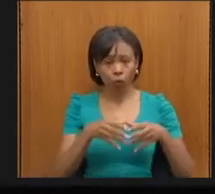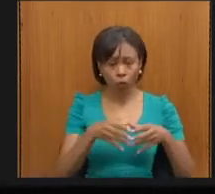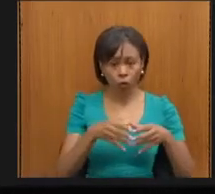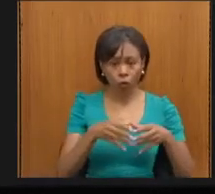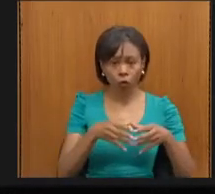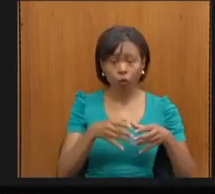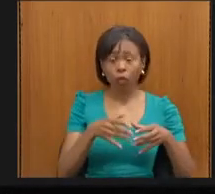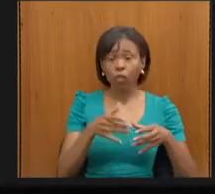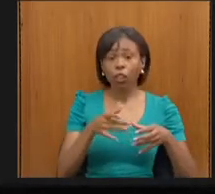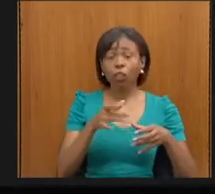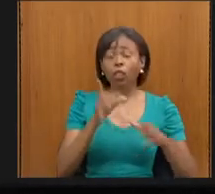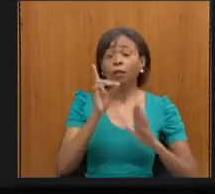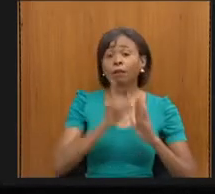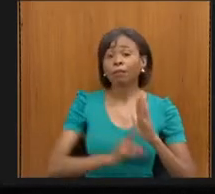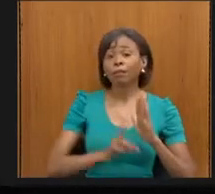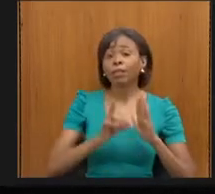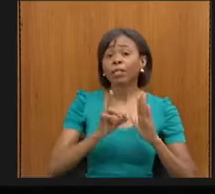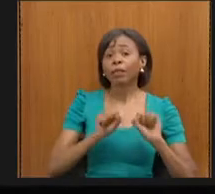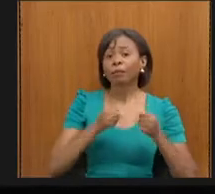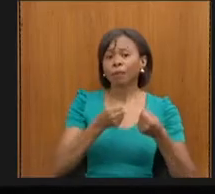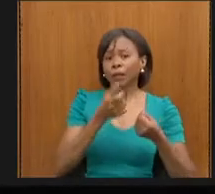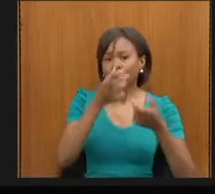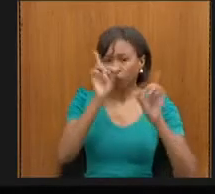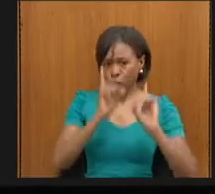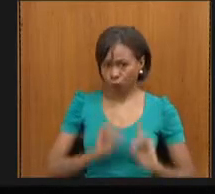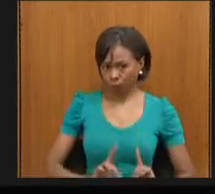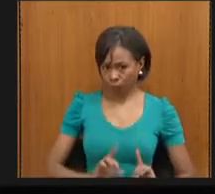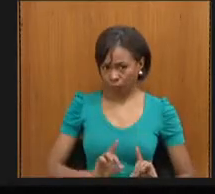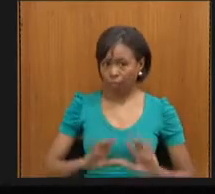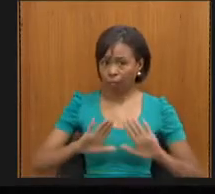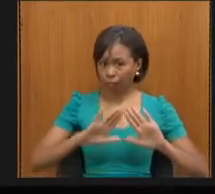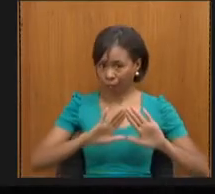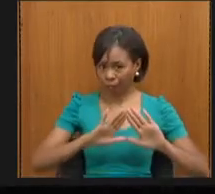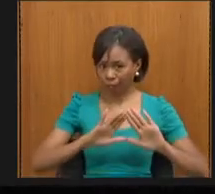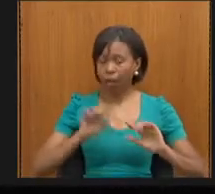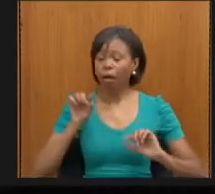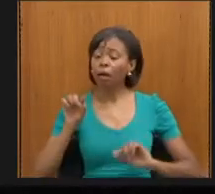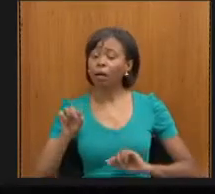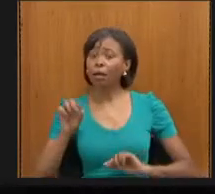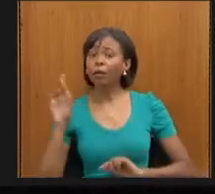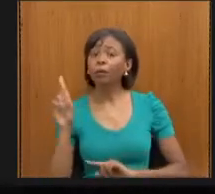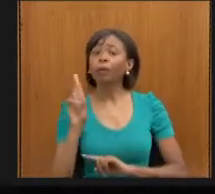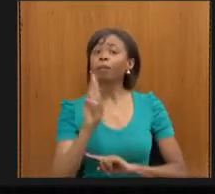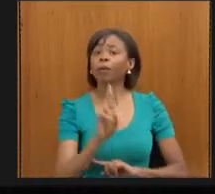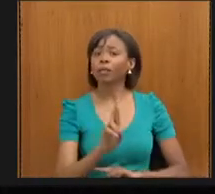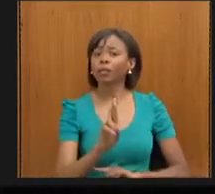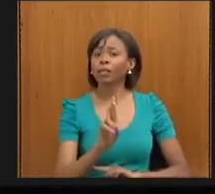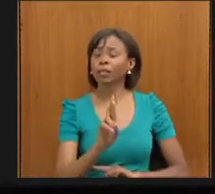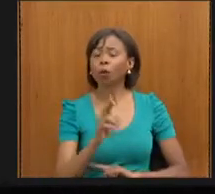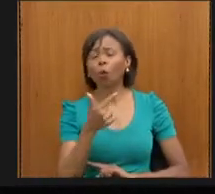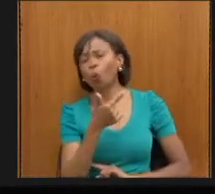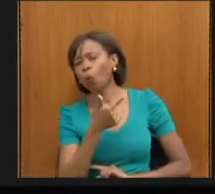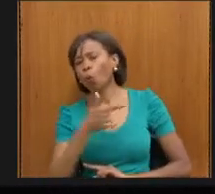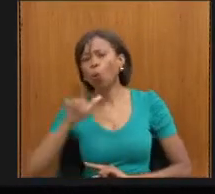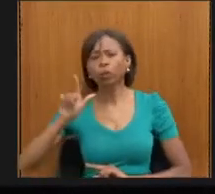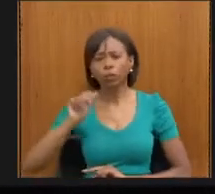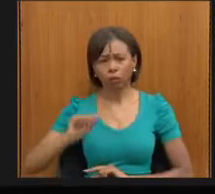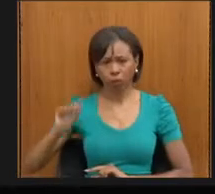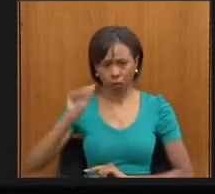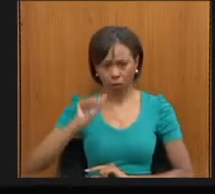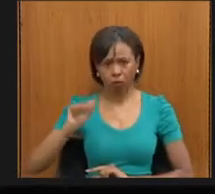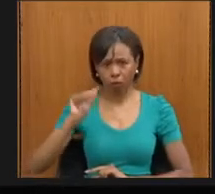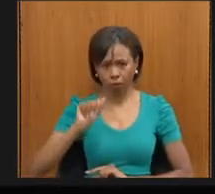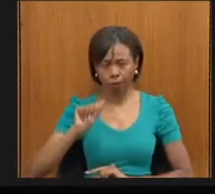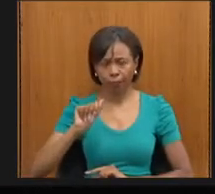Assembleia, representando outras associações também. Nós formamos em Belo Horizonte